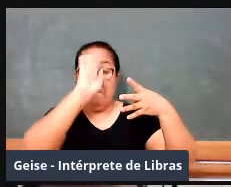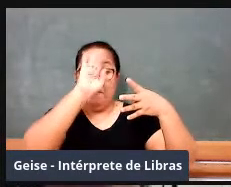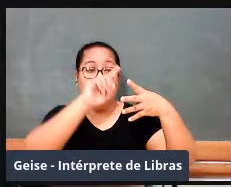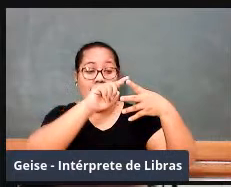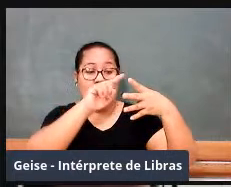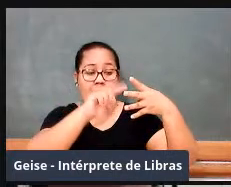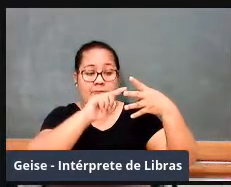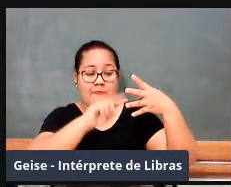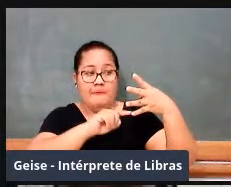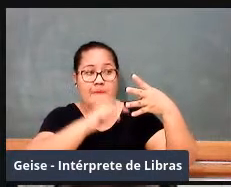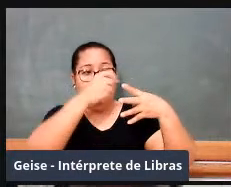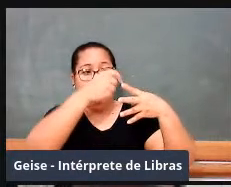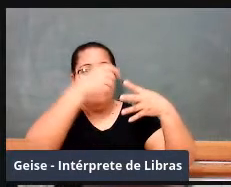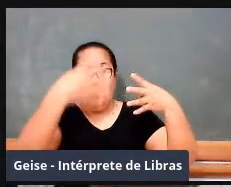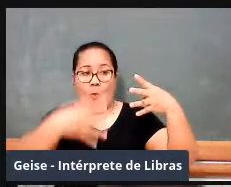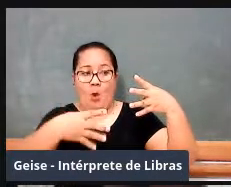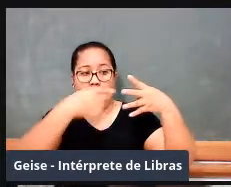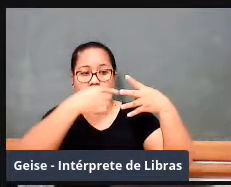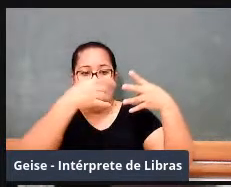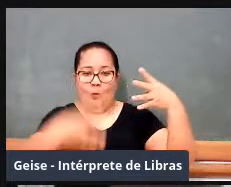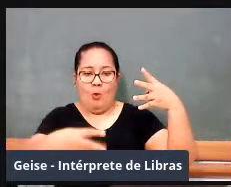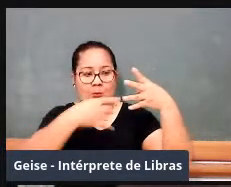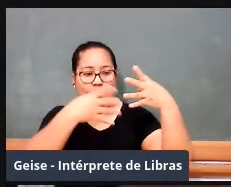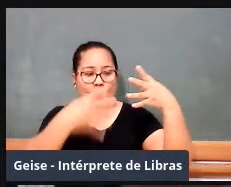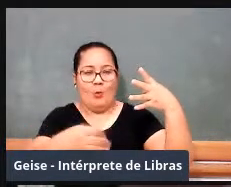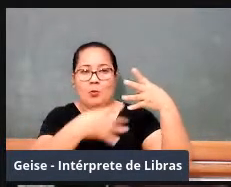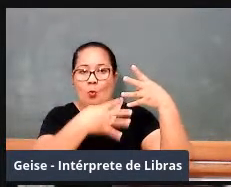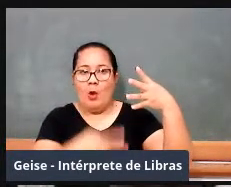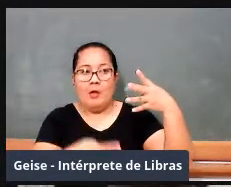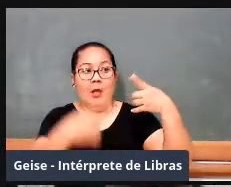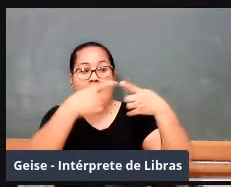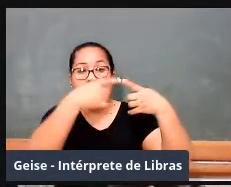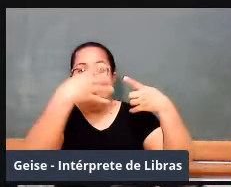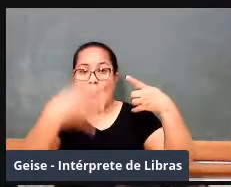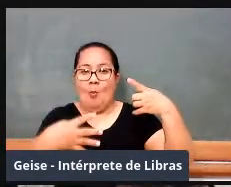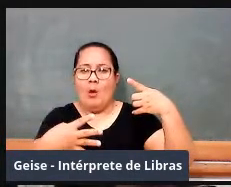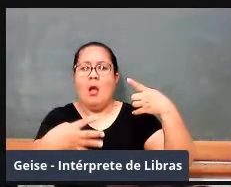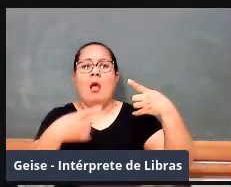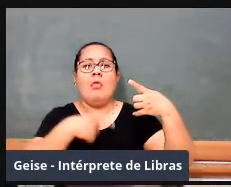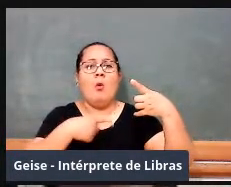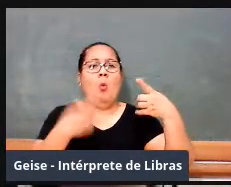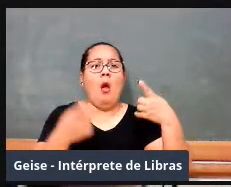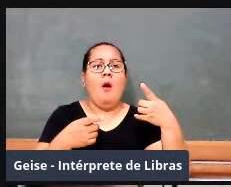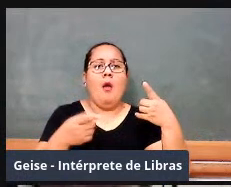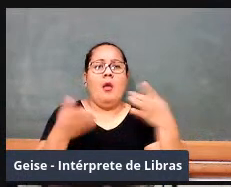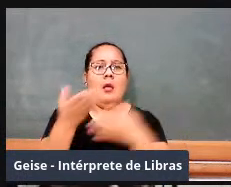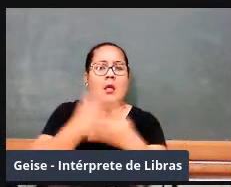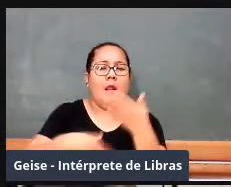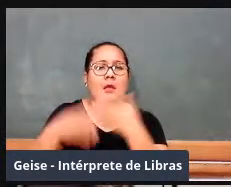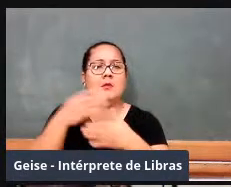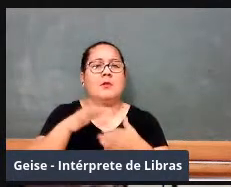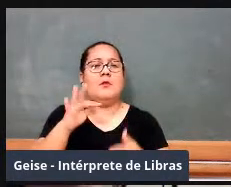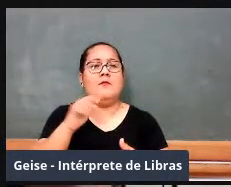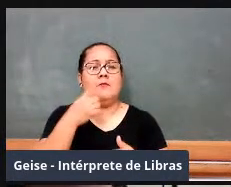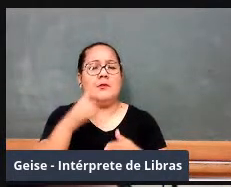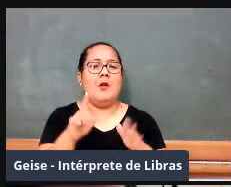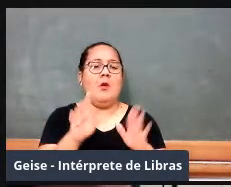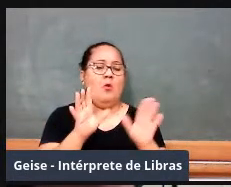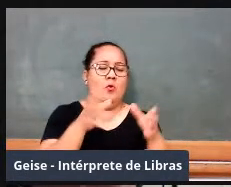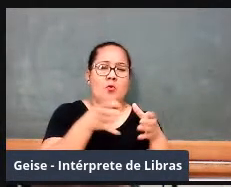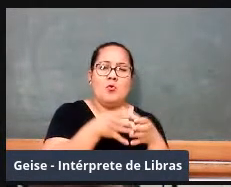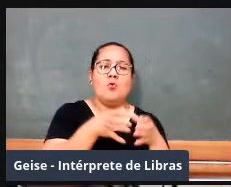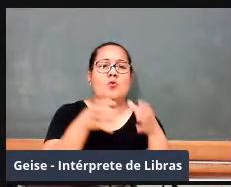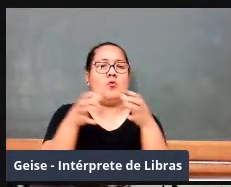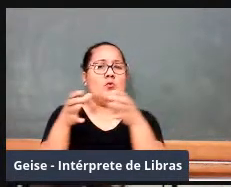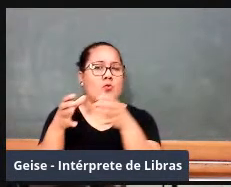unificadora do tratamento de tudo isso. No primeiro bloco, relações e funções, já se ensina a teoria dos conjuntos, já se ensina